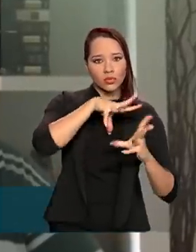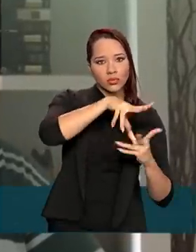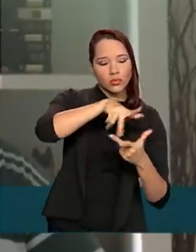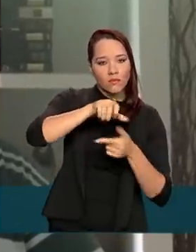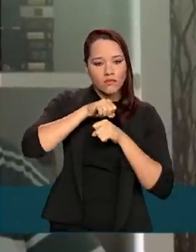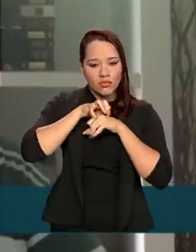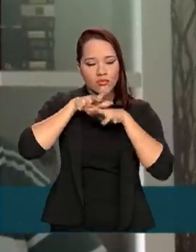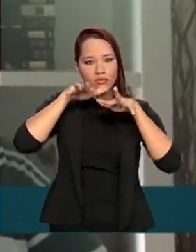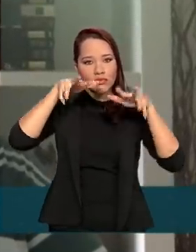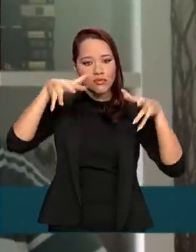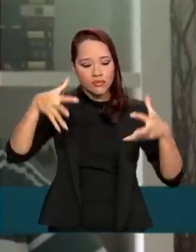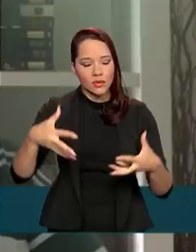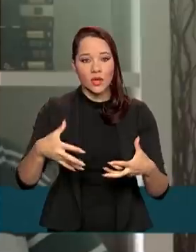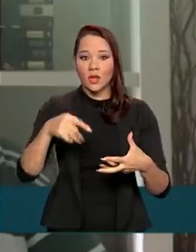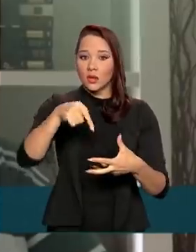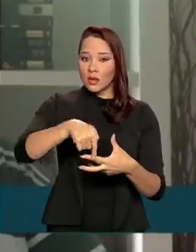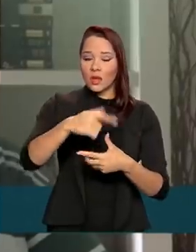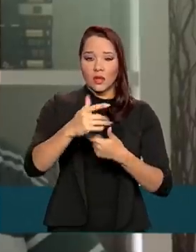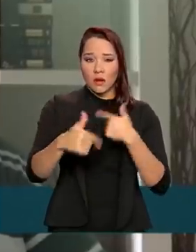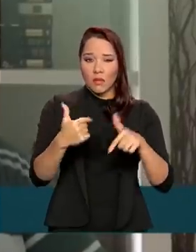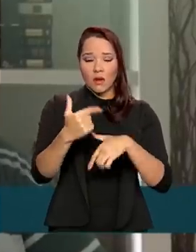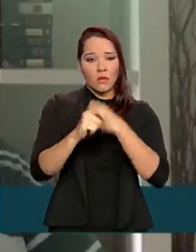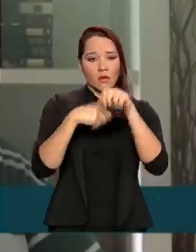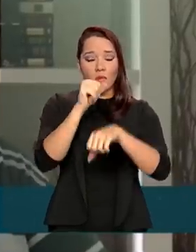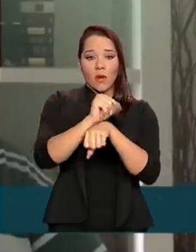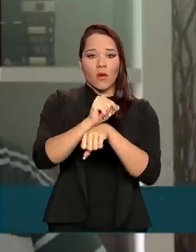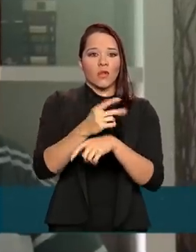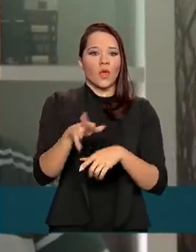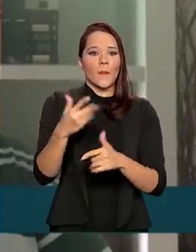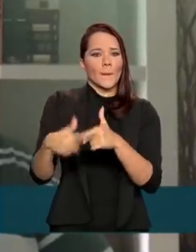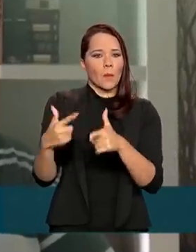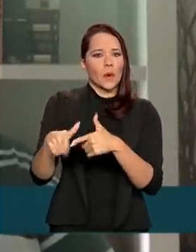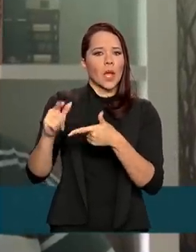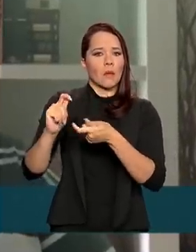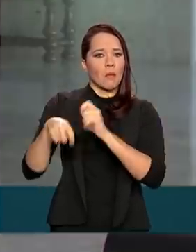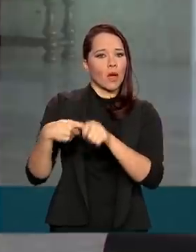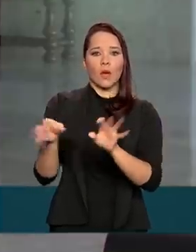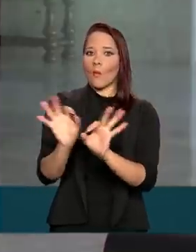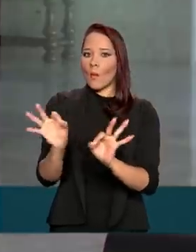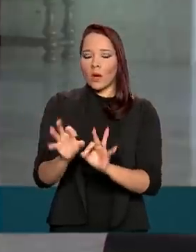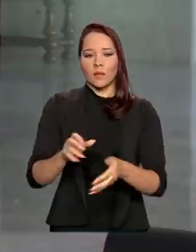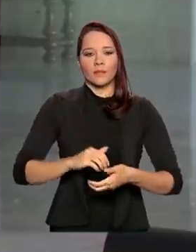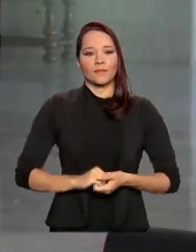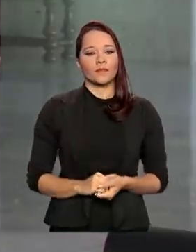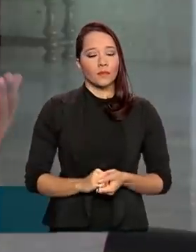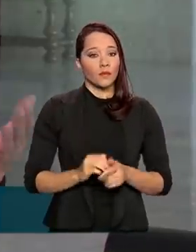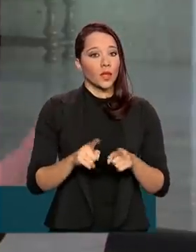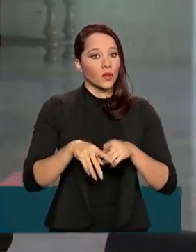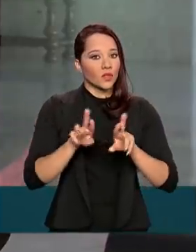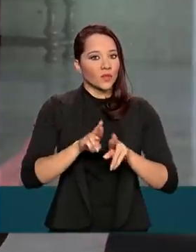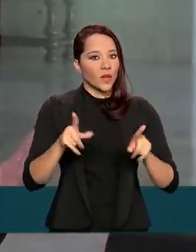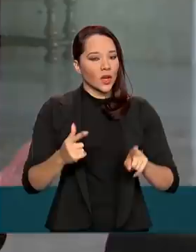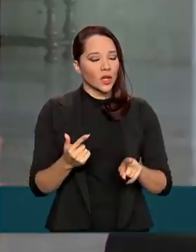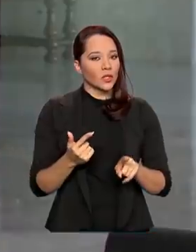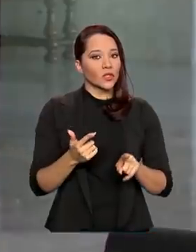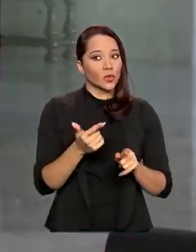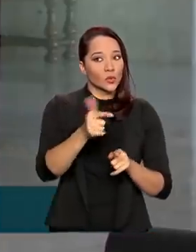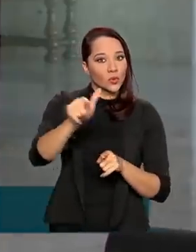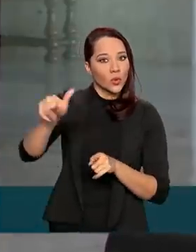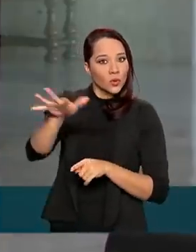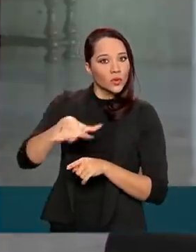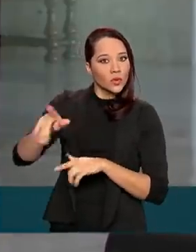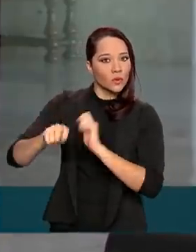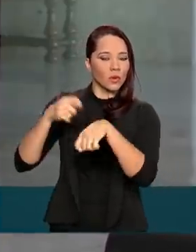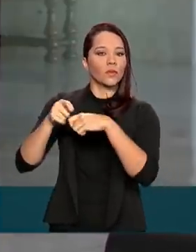e suspendeu a atividade econômica. Não foi um problema de colapso de mercado ou coisa do tipo. Mas na contramão dos outros setores da economia,